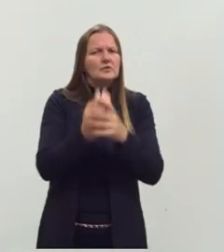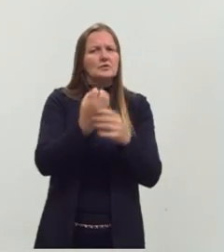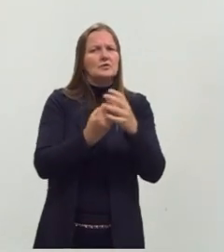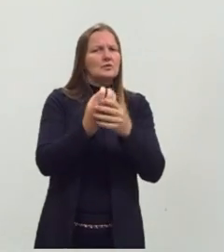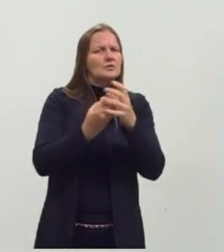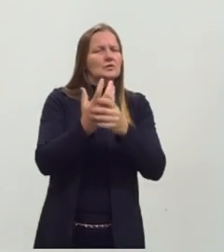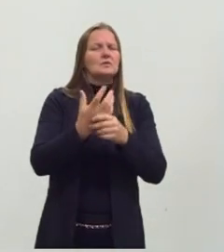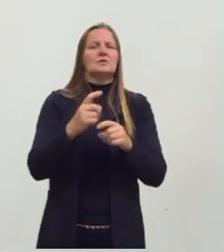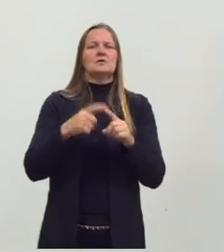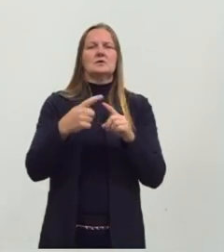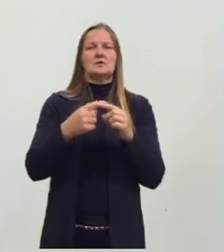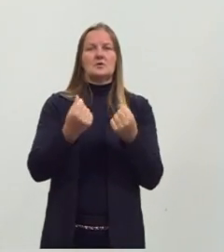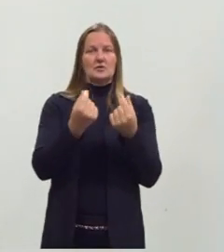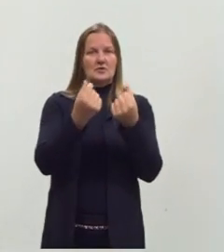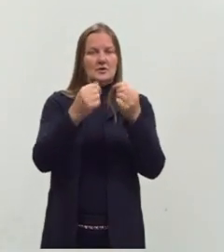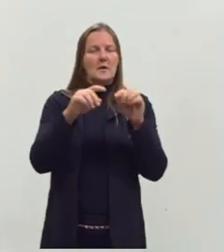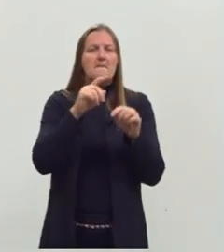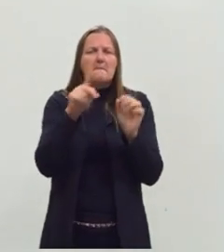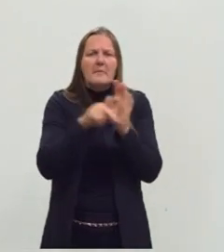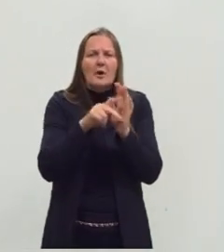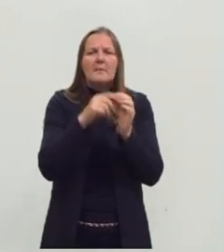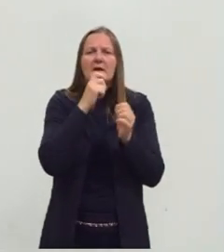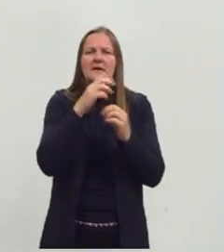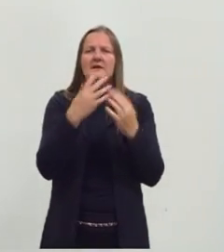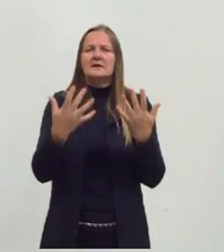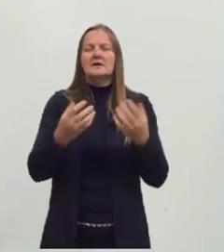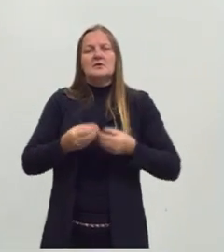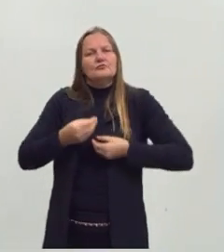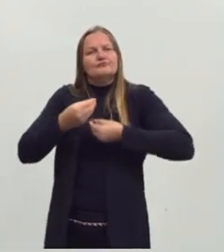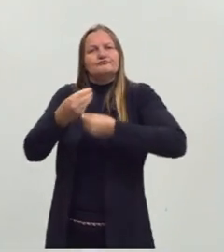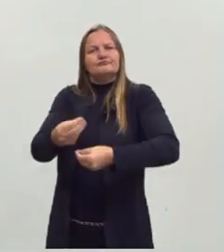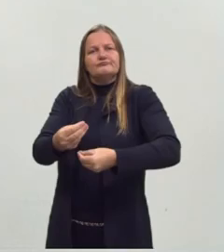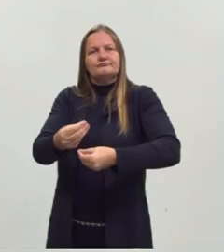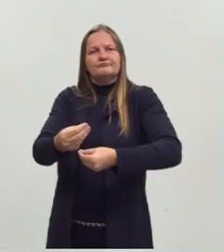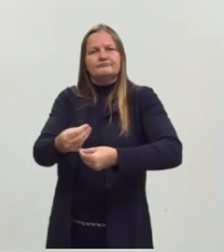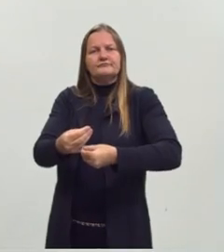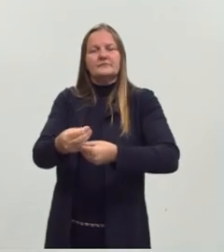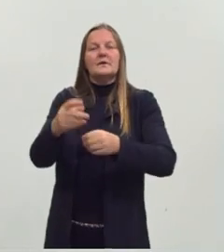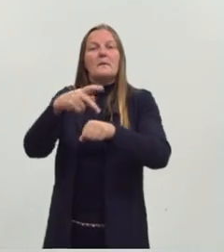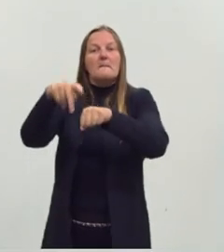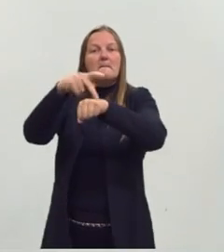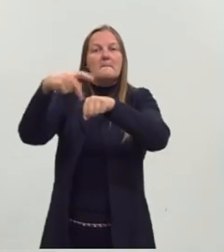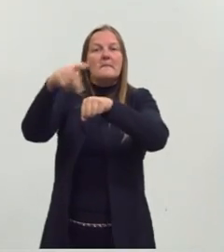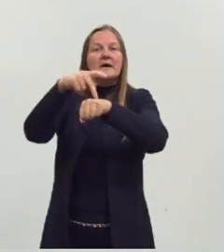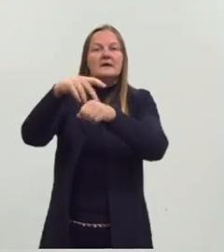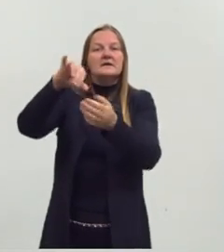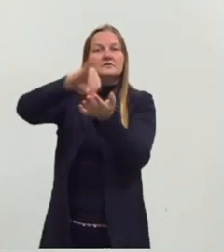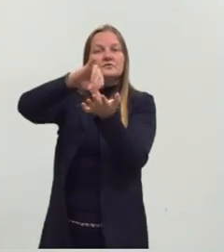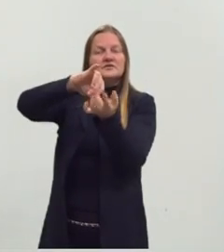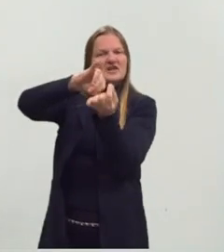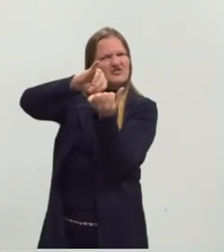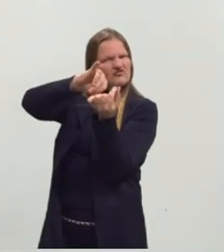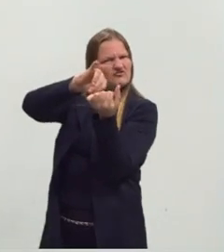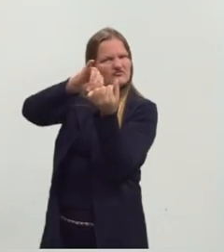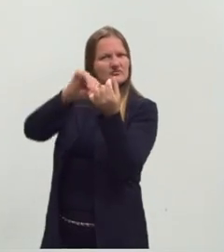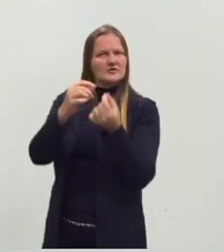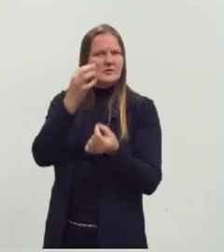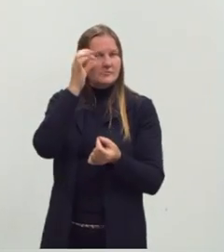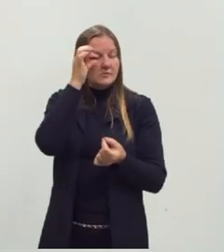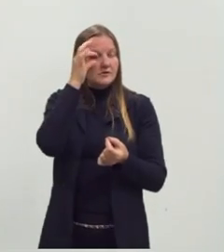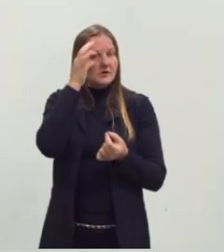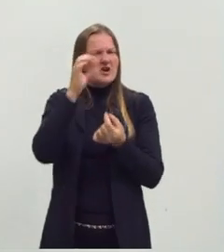as riquezas naturais, entregam suas riquezas naturais para países do centro do capitalismo, então,